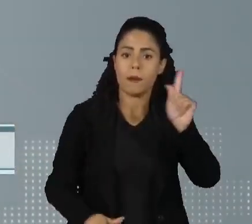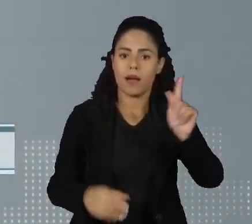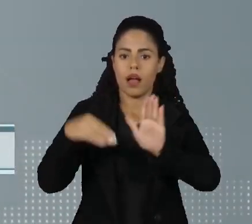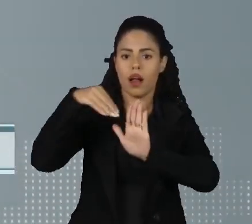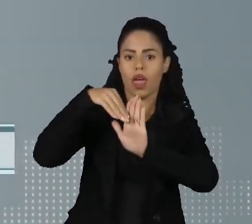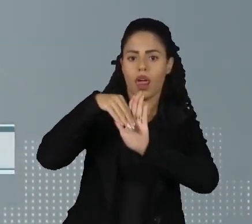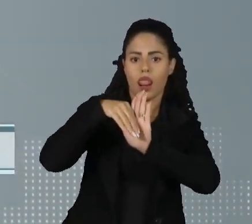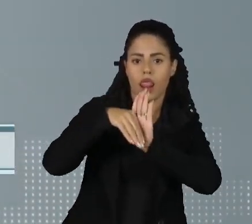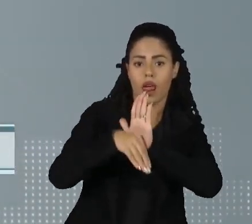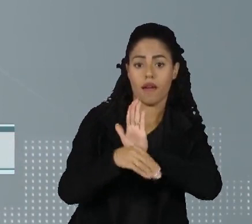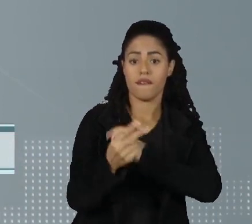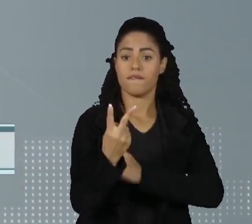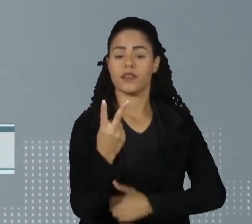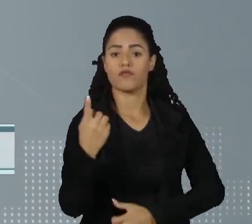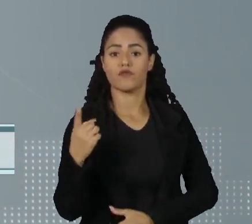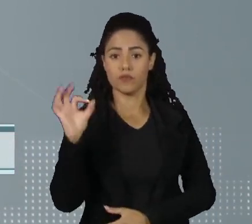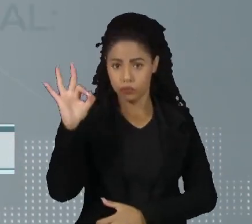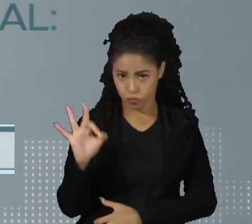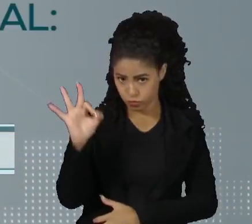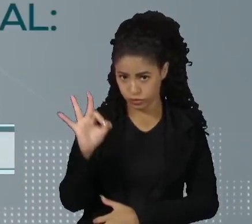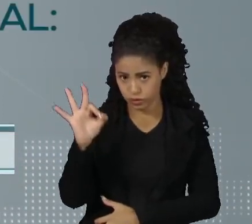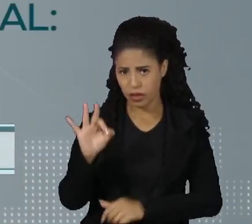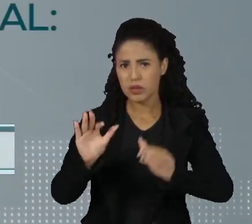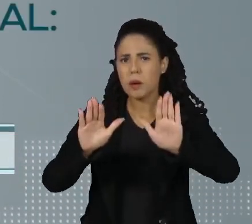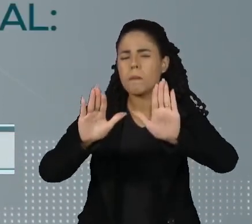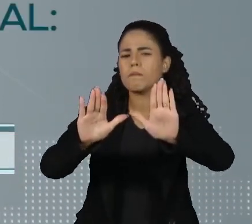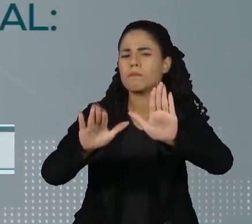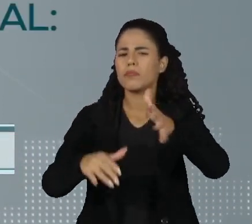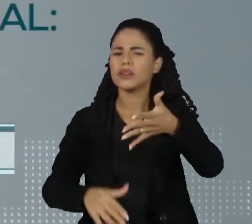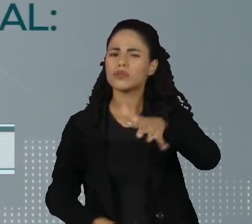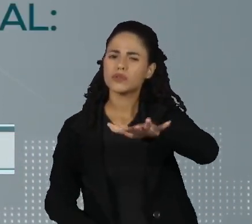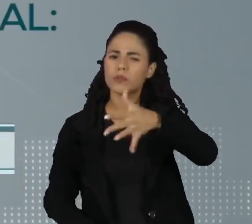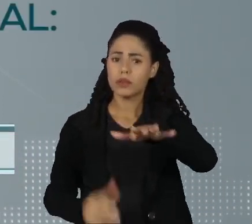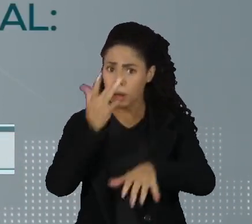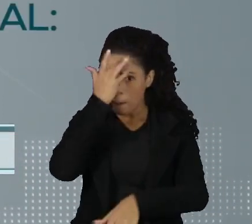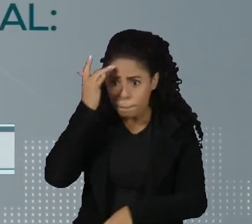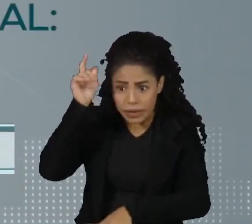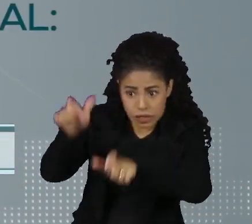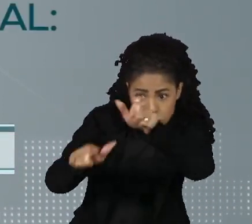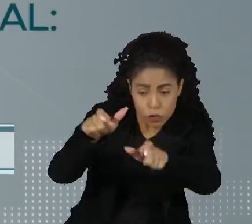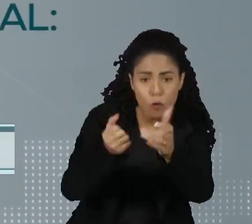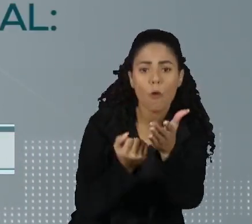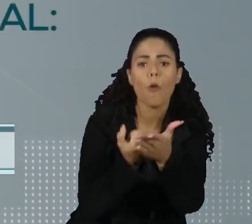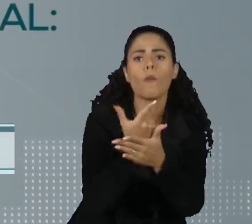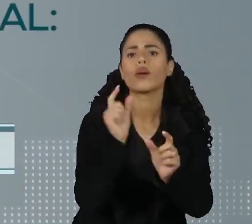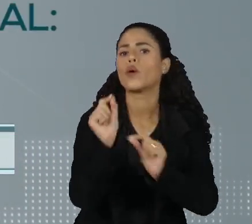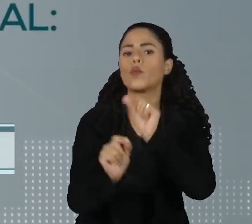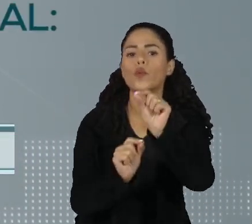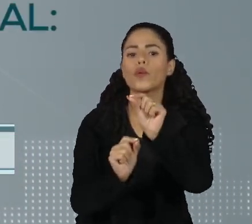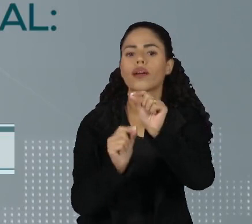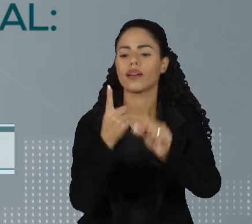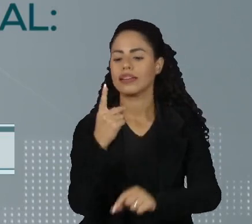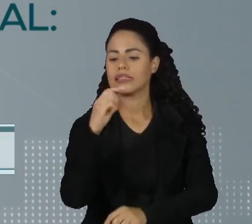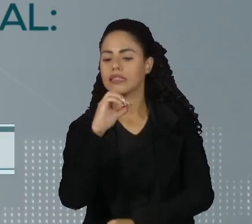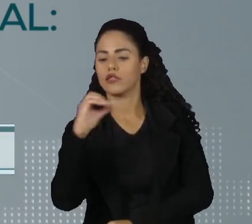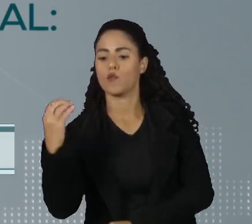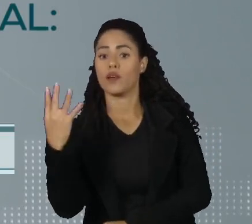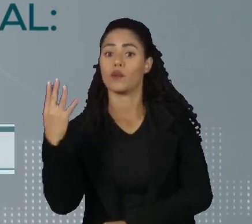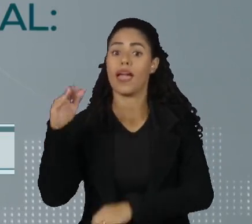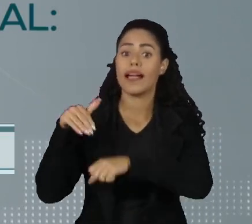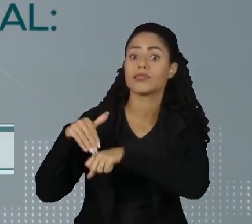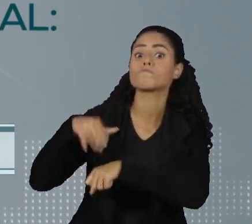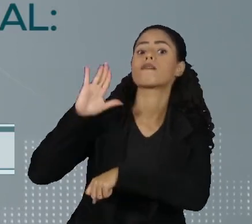passado mais de 21%. Mas o preço médio para o consumidor continua acima dos R$